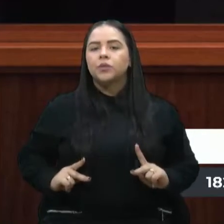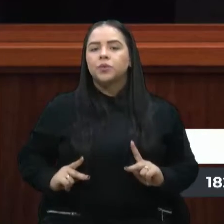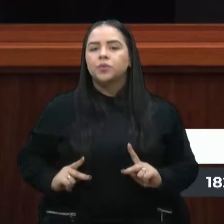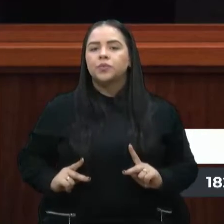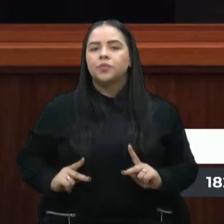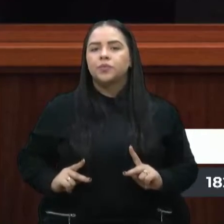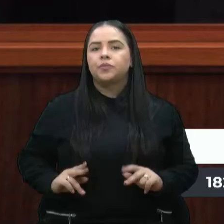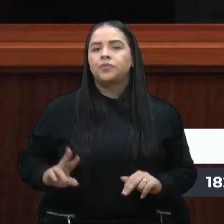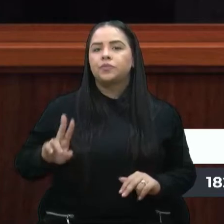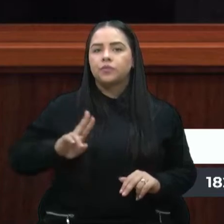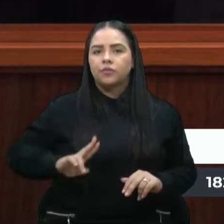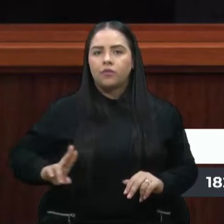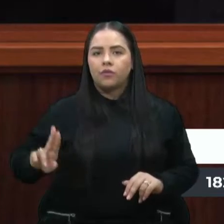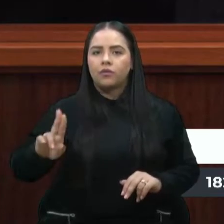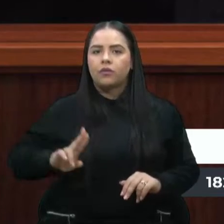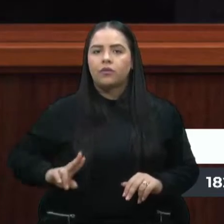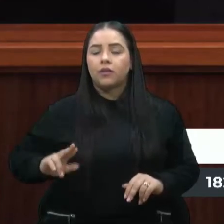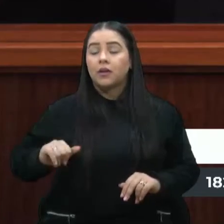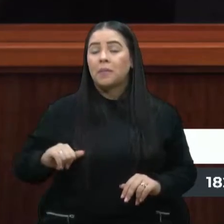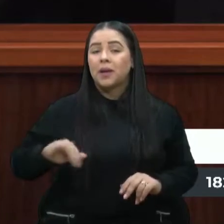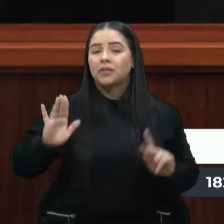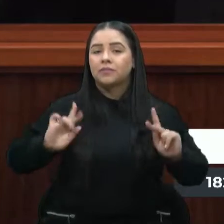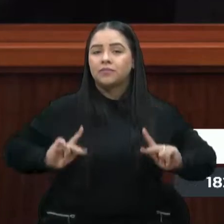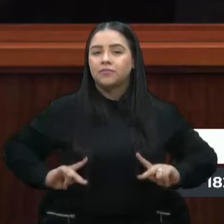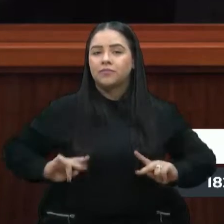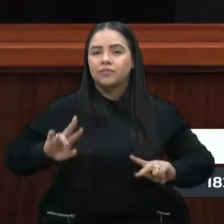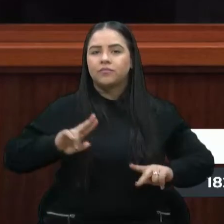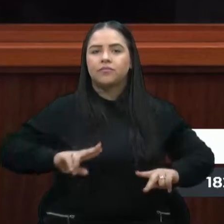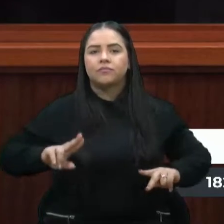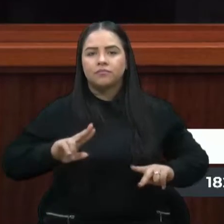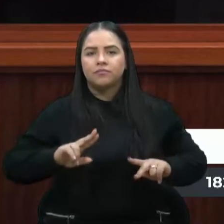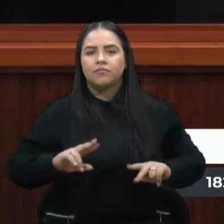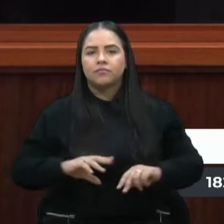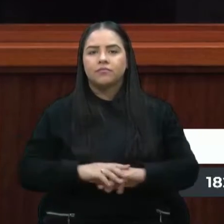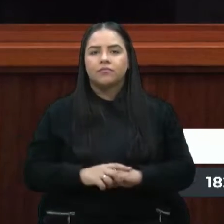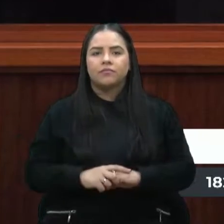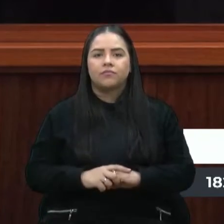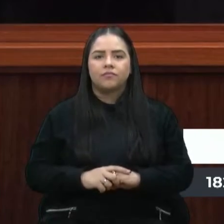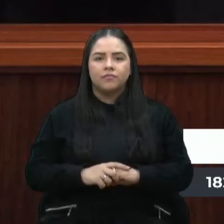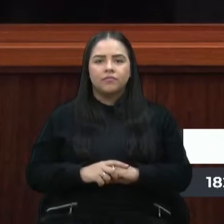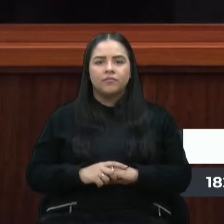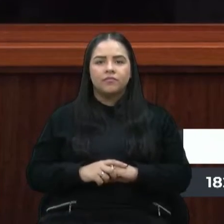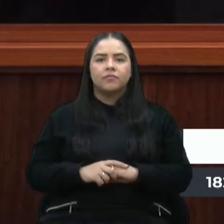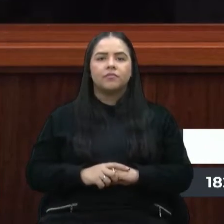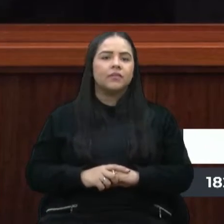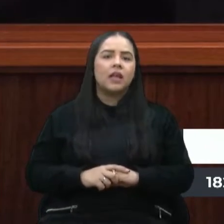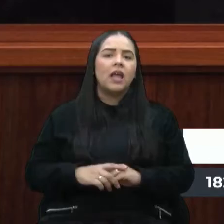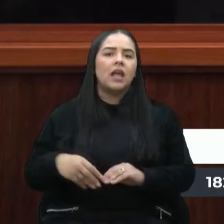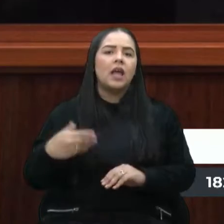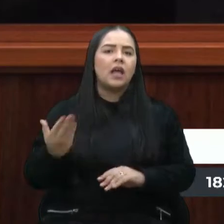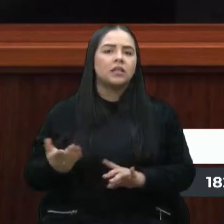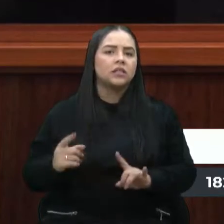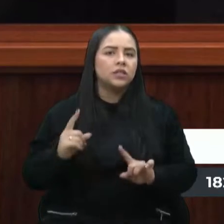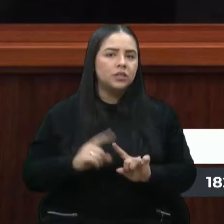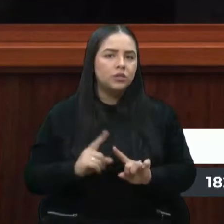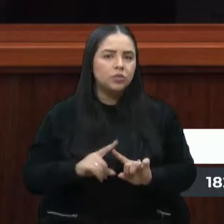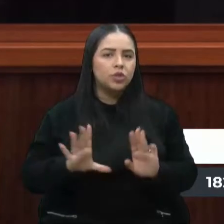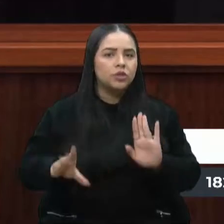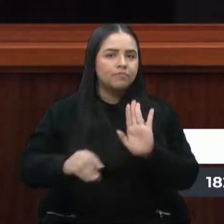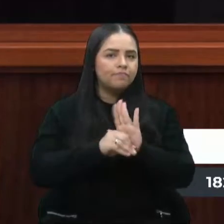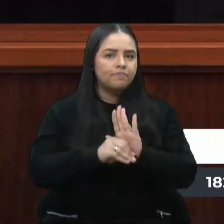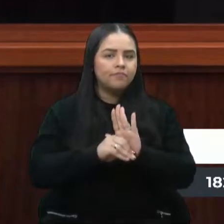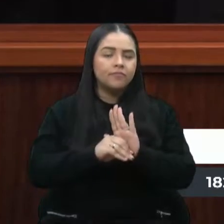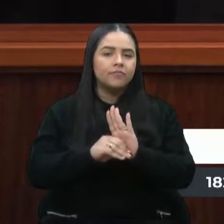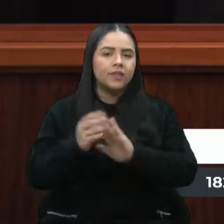possíveis, maior número de usuários, e esse tipo de emenda, na verdade, ele vai na contramão disso,